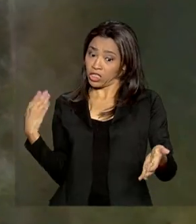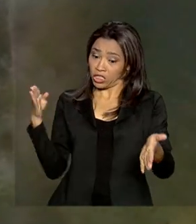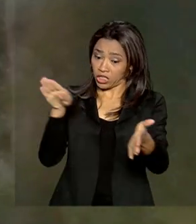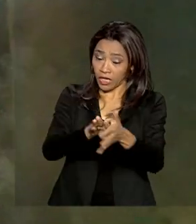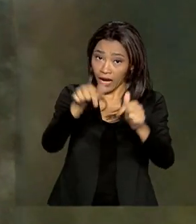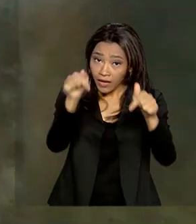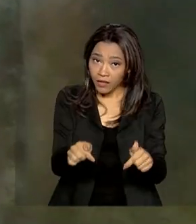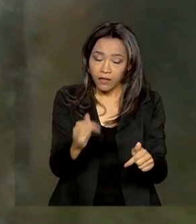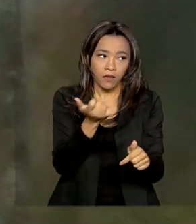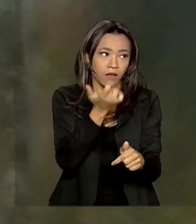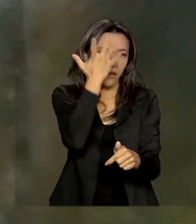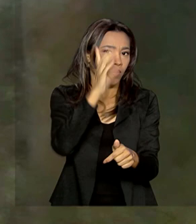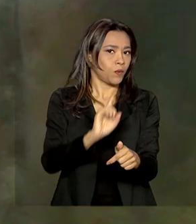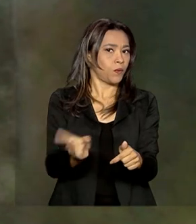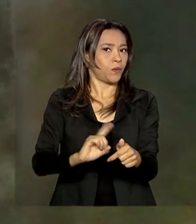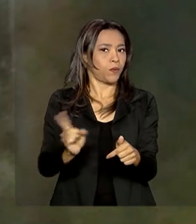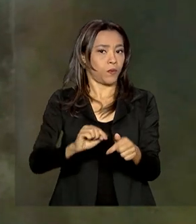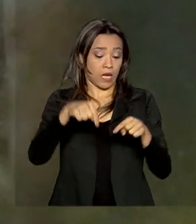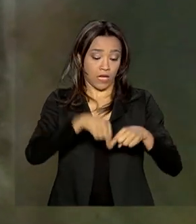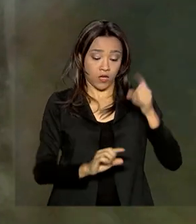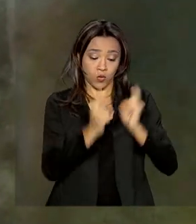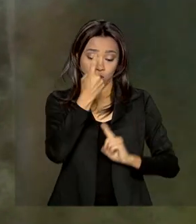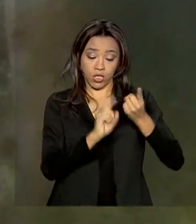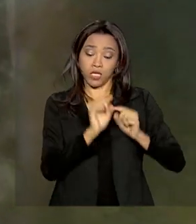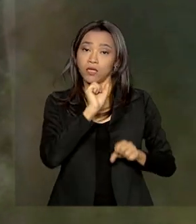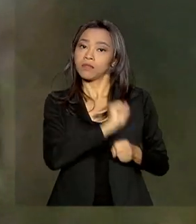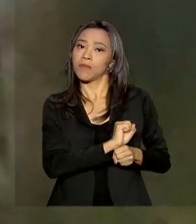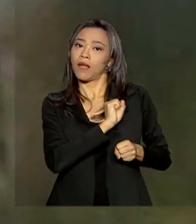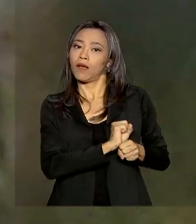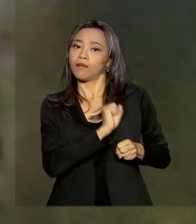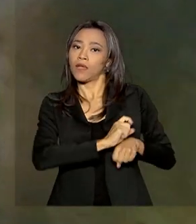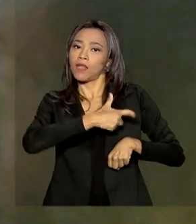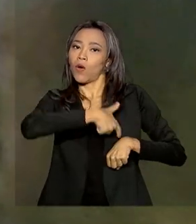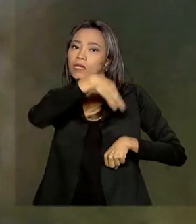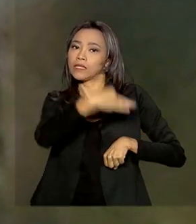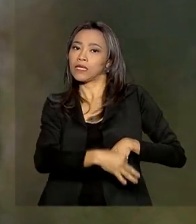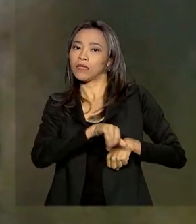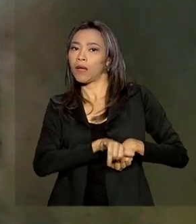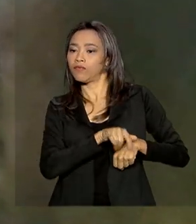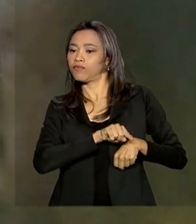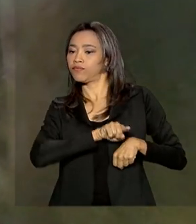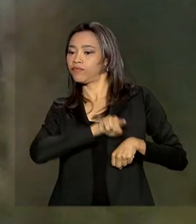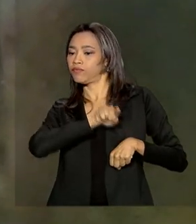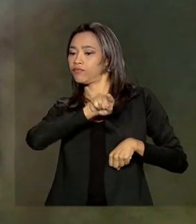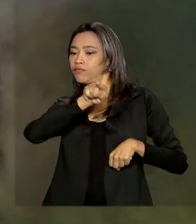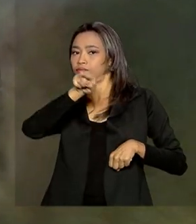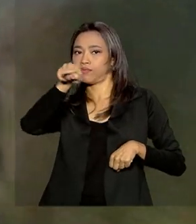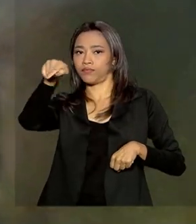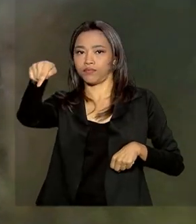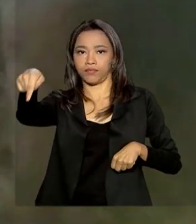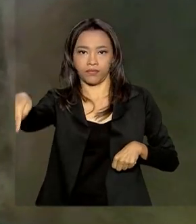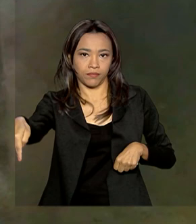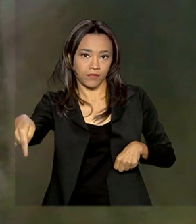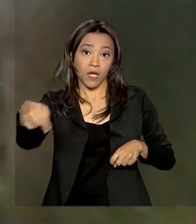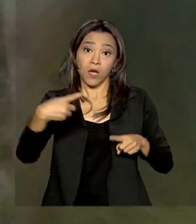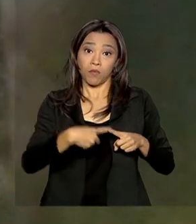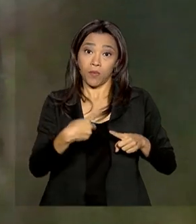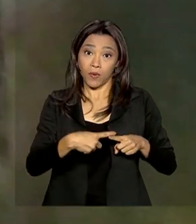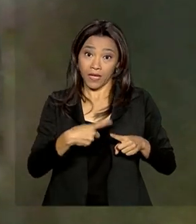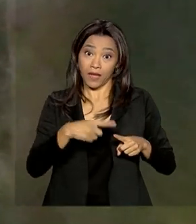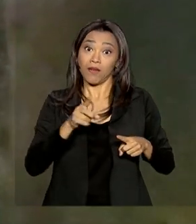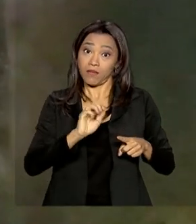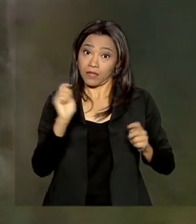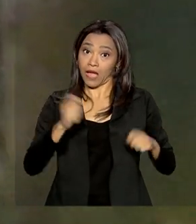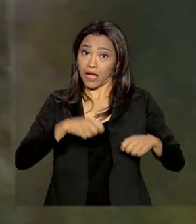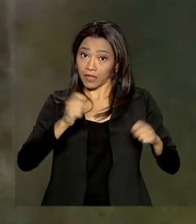uma tarefa fácil. Aqui em Punta Arenas, nós precisamos aguardar o momento exato para decolar, na chamada janela climática, onde o voo pode